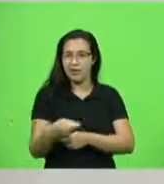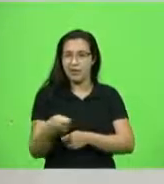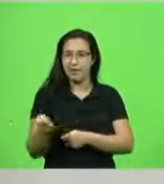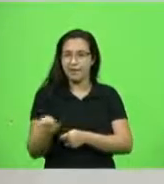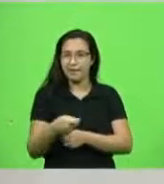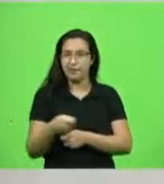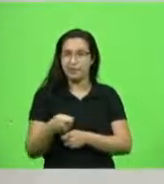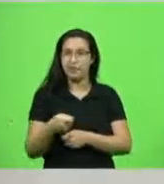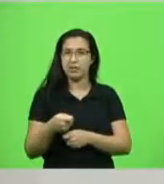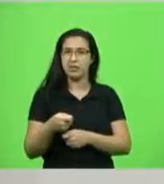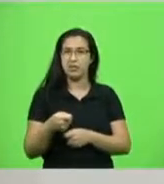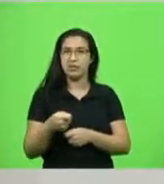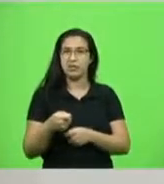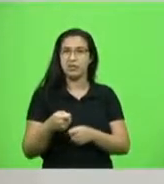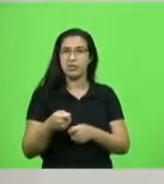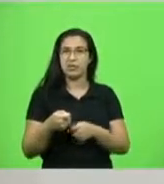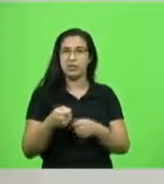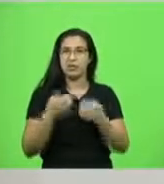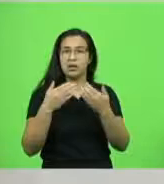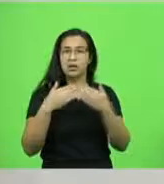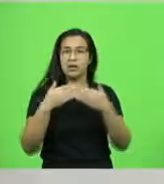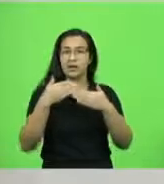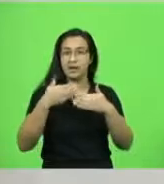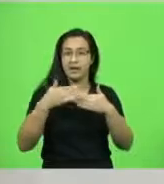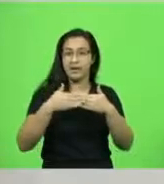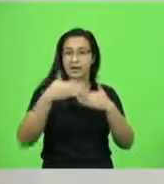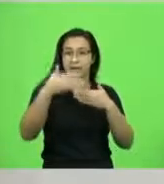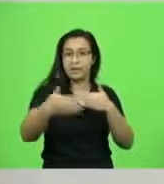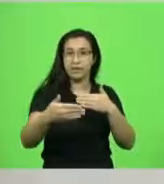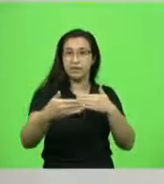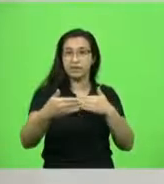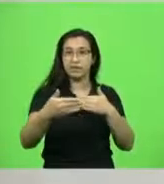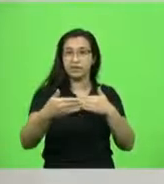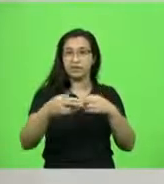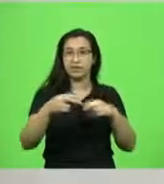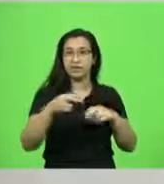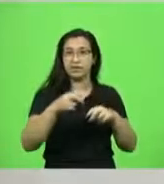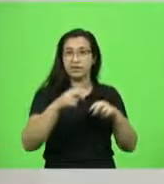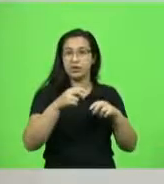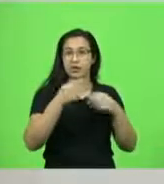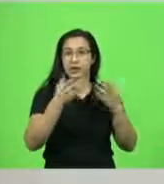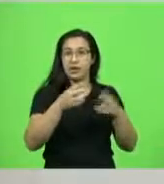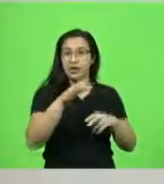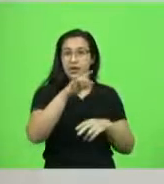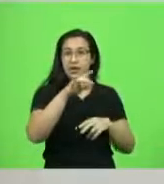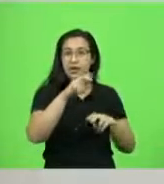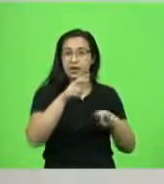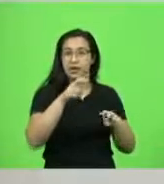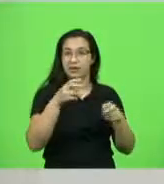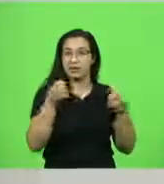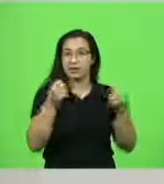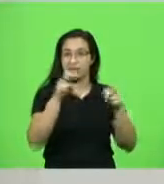presídio masculino de lajes, não tem pavimentação, faça uma parceria com o Estado, coloque uma fábrica de